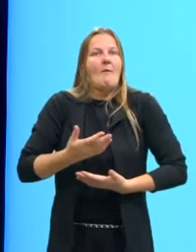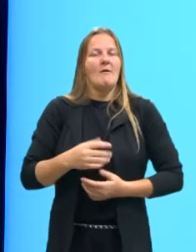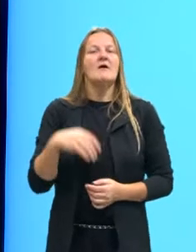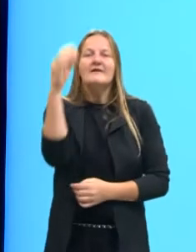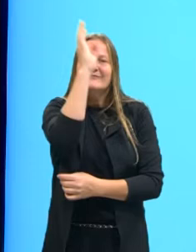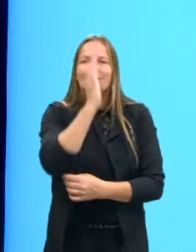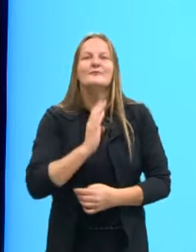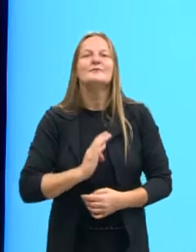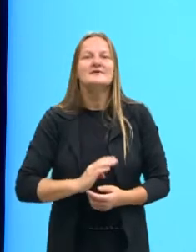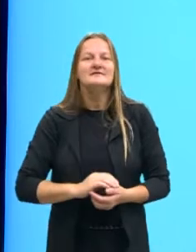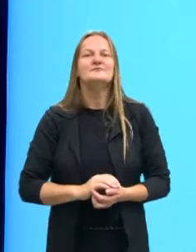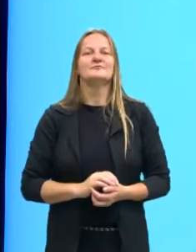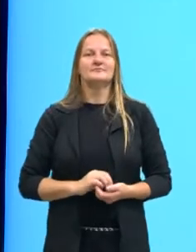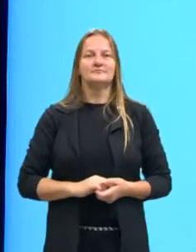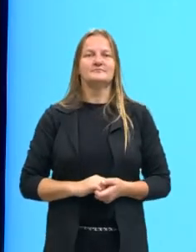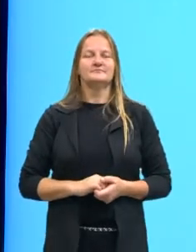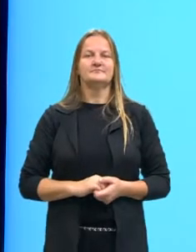Brasil.